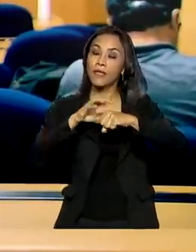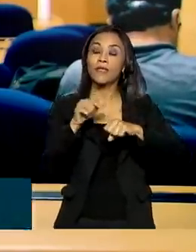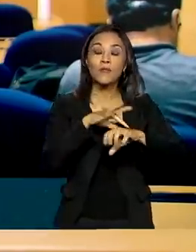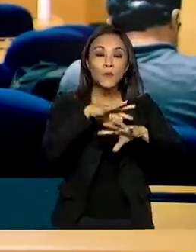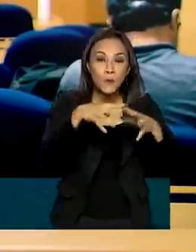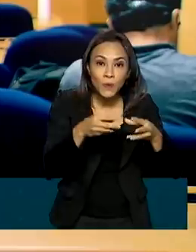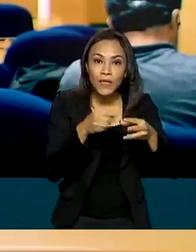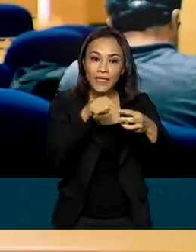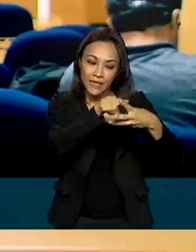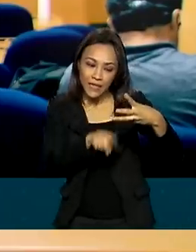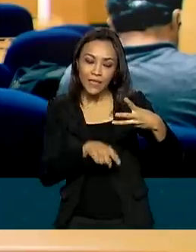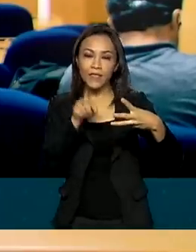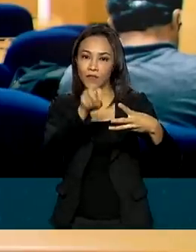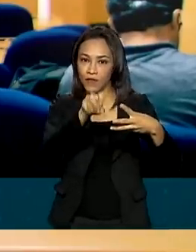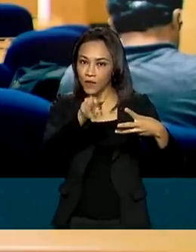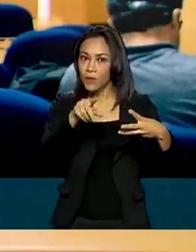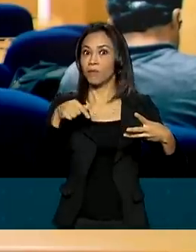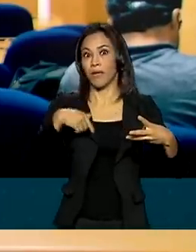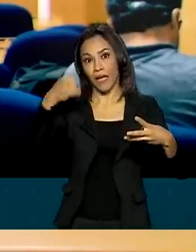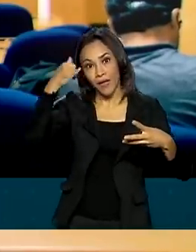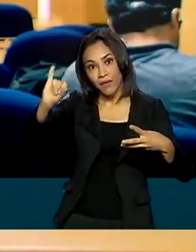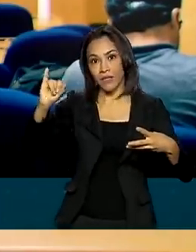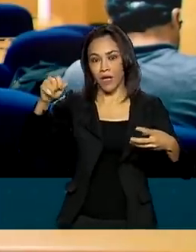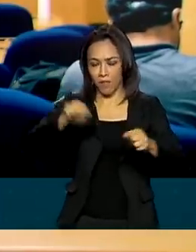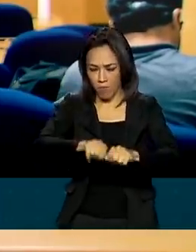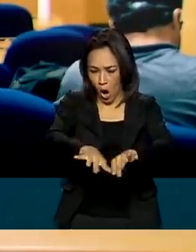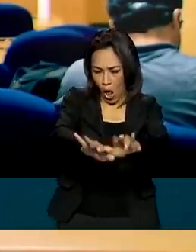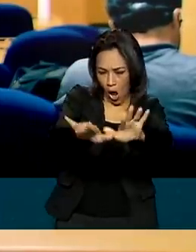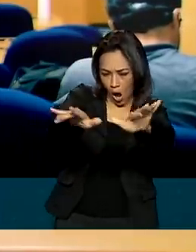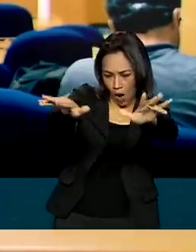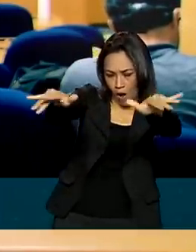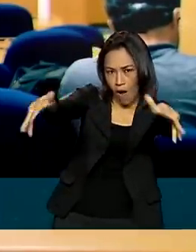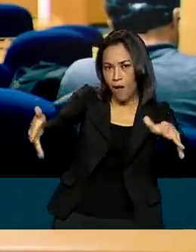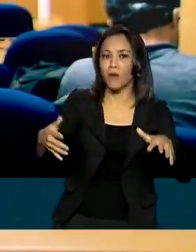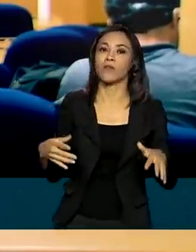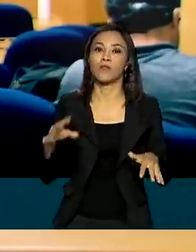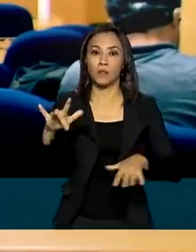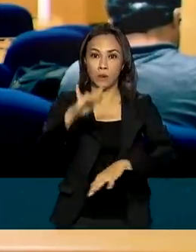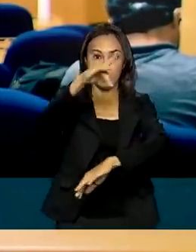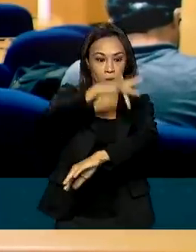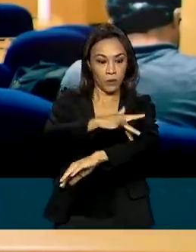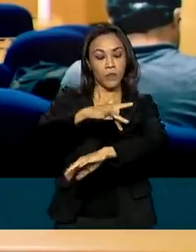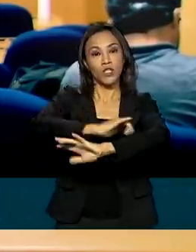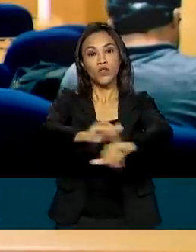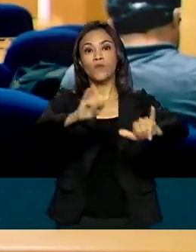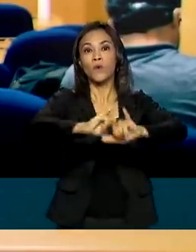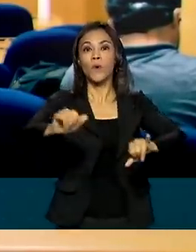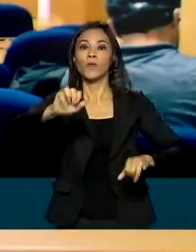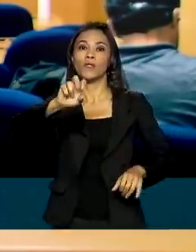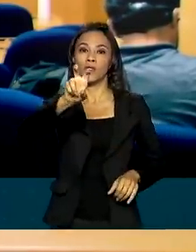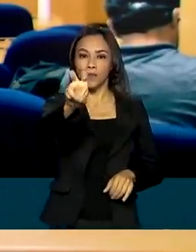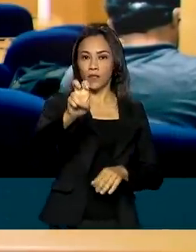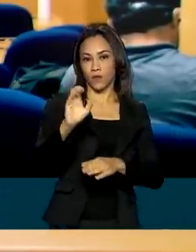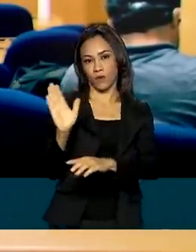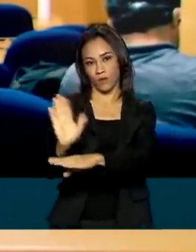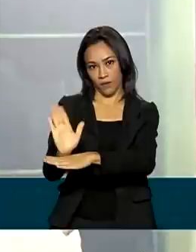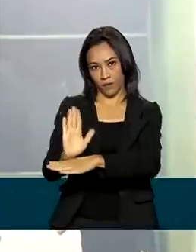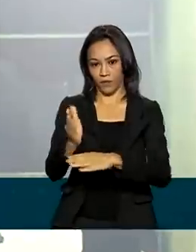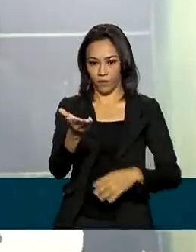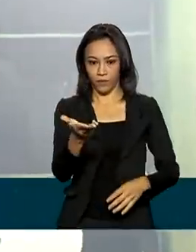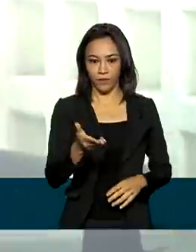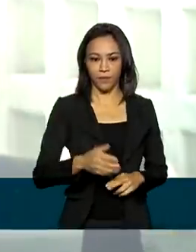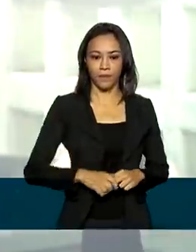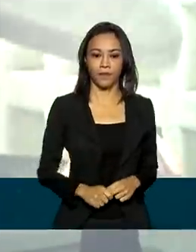ações de combate ao foco do mosquito, o governo lançou cinco vídeos que fazem parte da campanha anual.